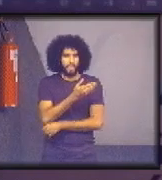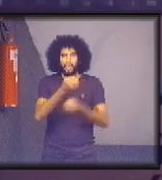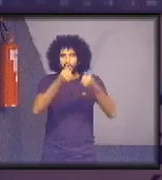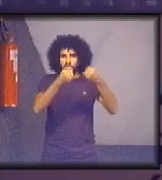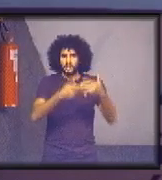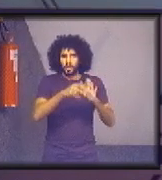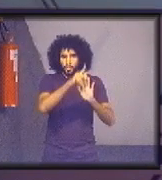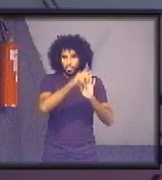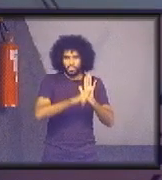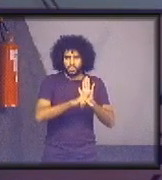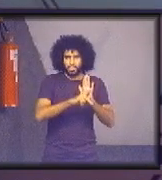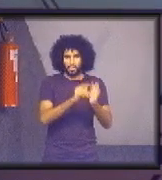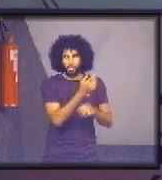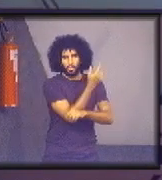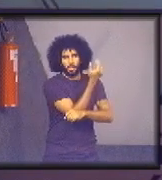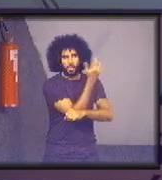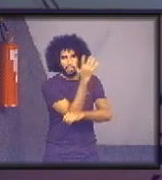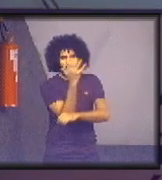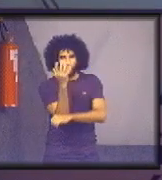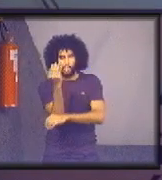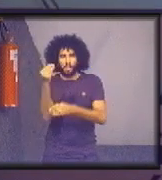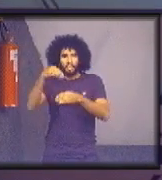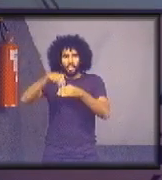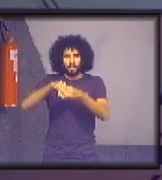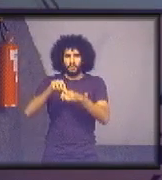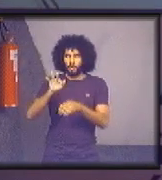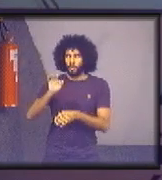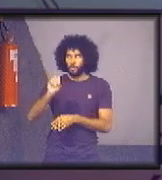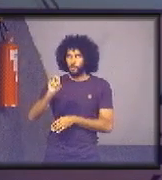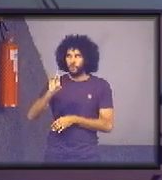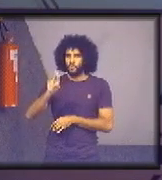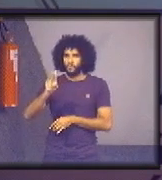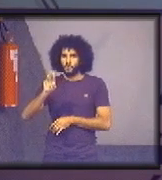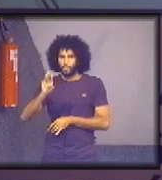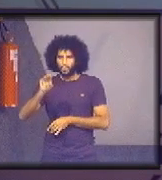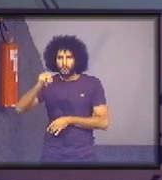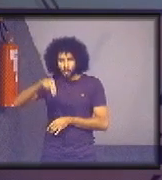de arborização em fóruns eleitorais do TRE Paraná.